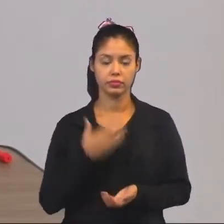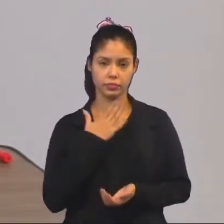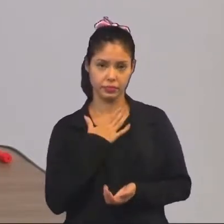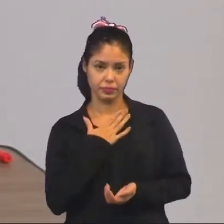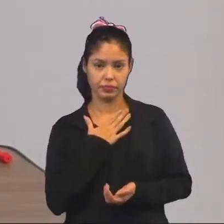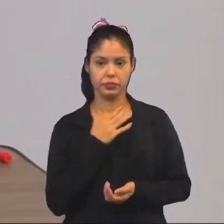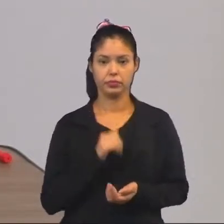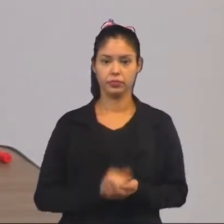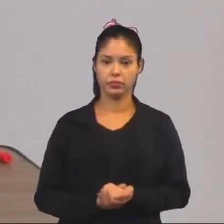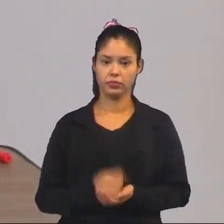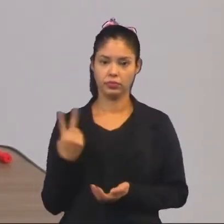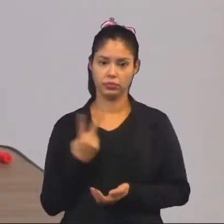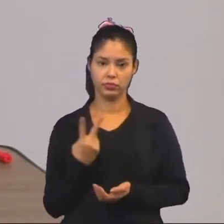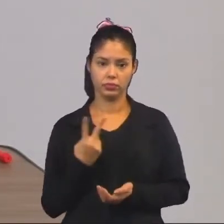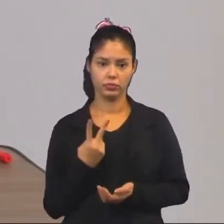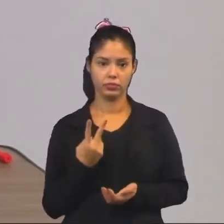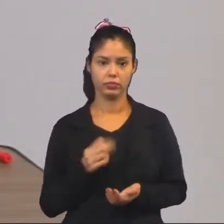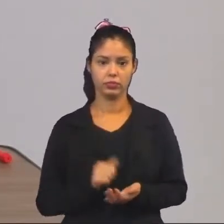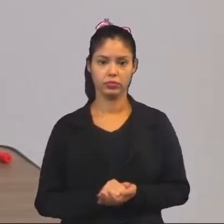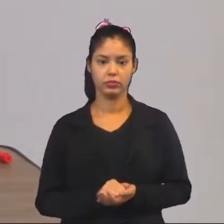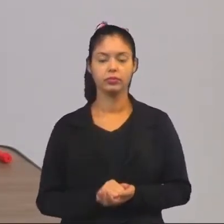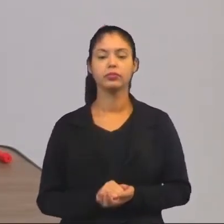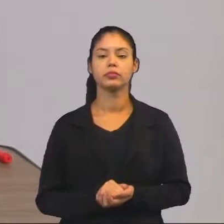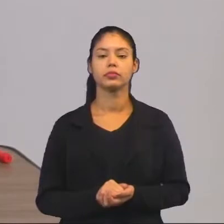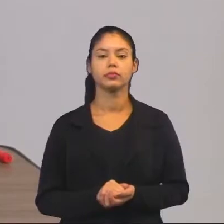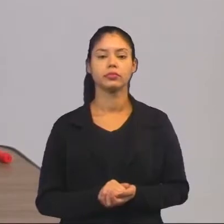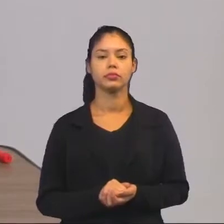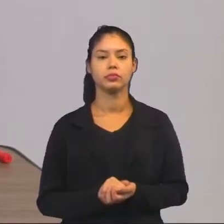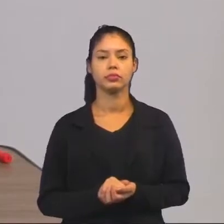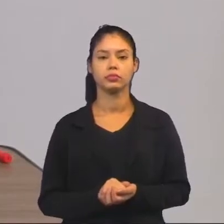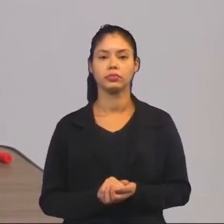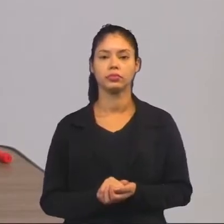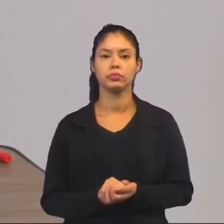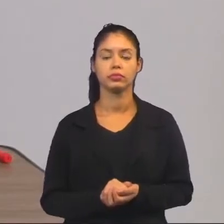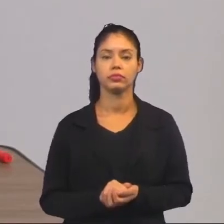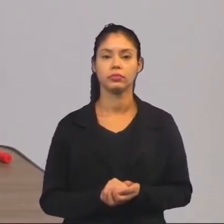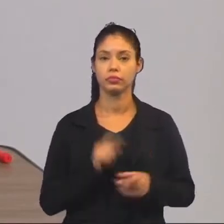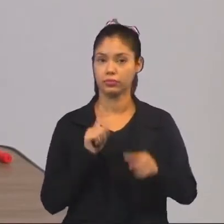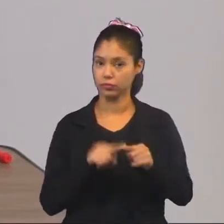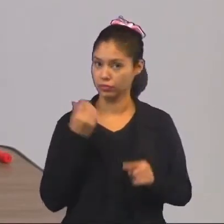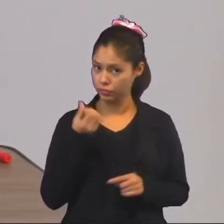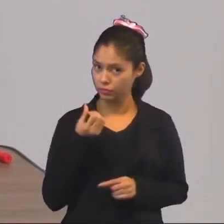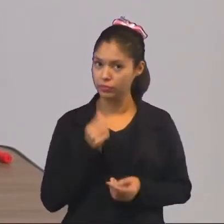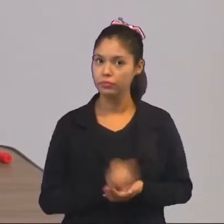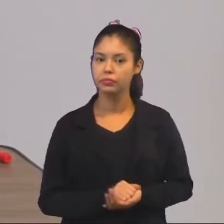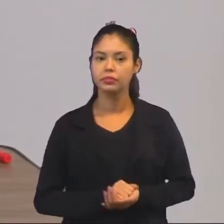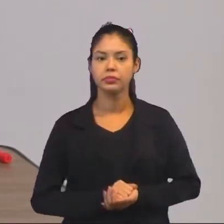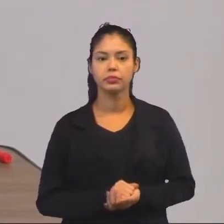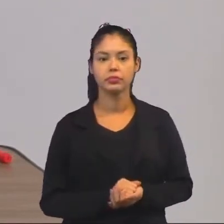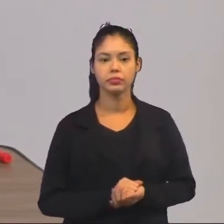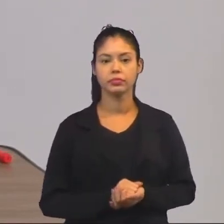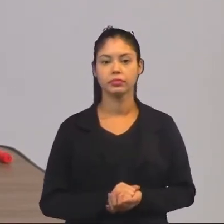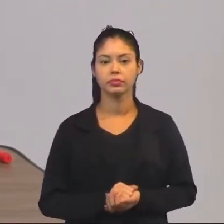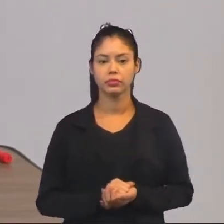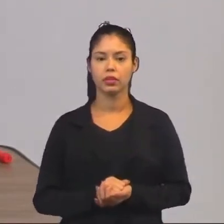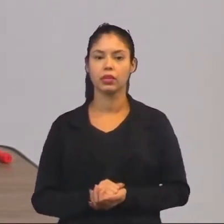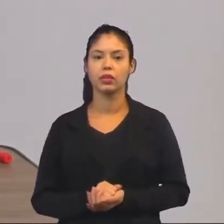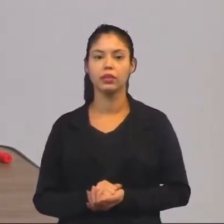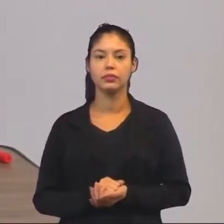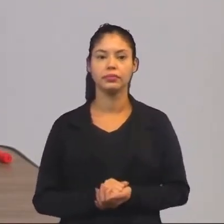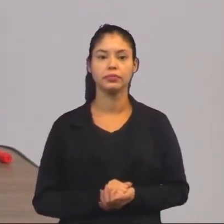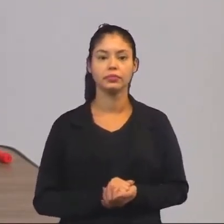eu pegar o 2, eu vou ter mais 6 chances, não é? Ou seja,